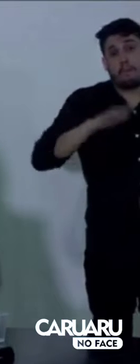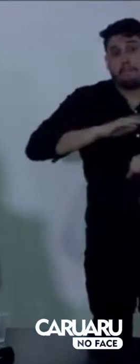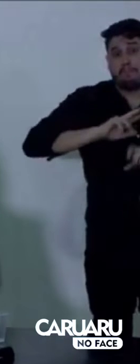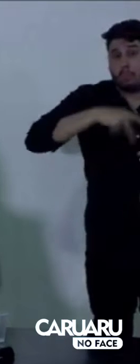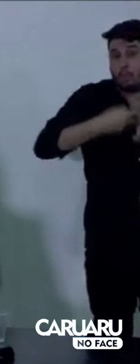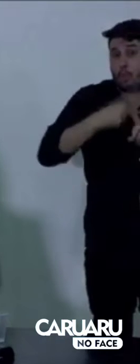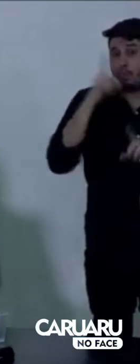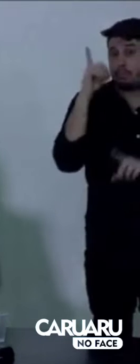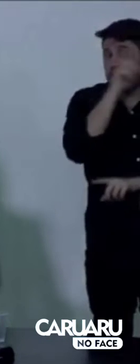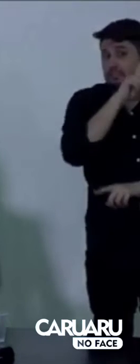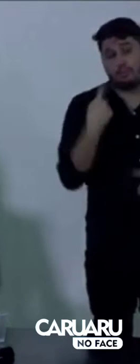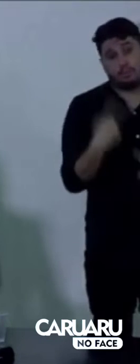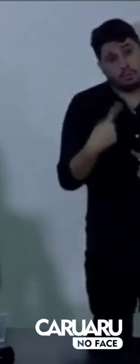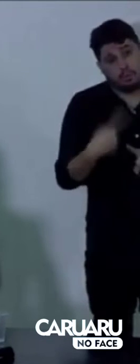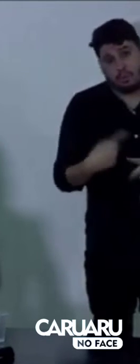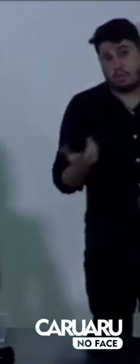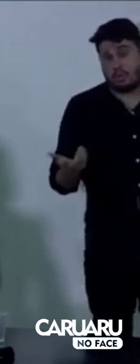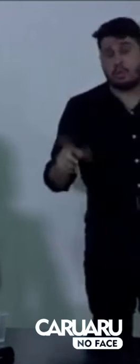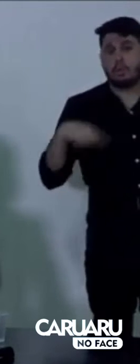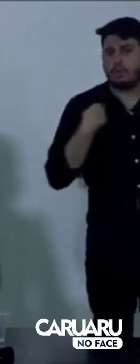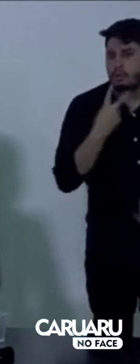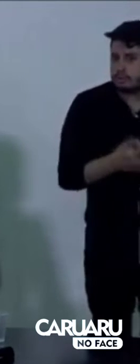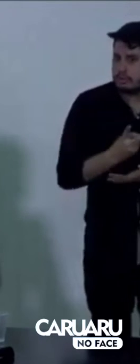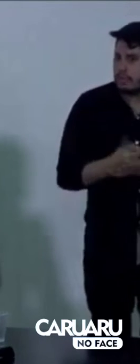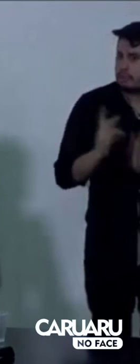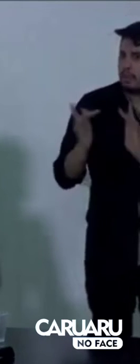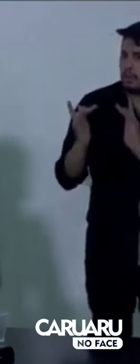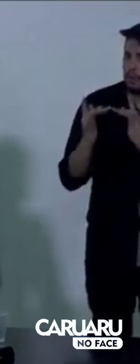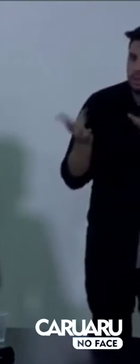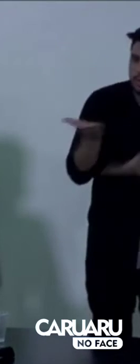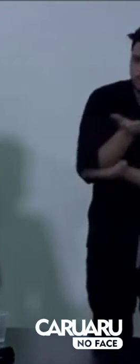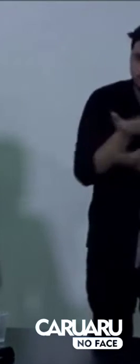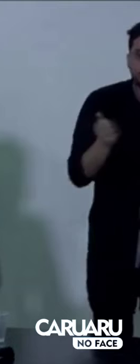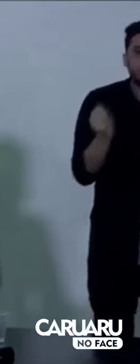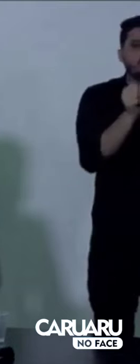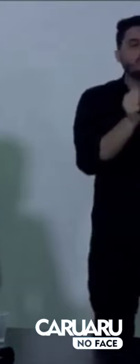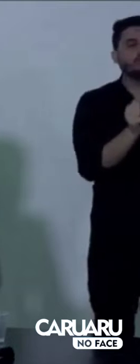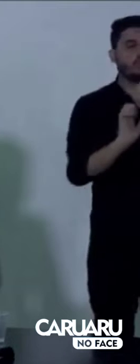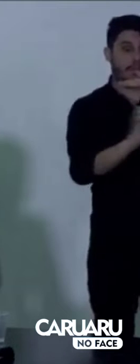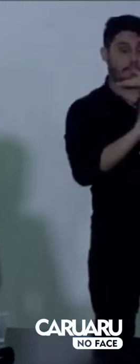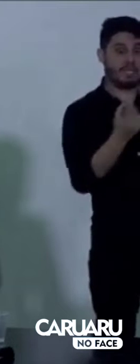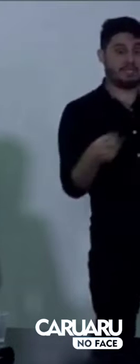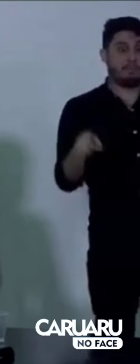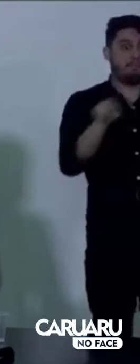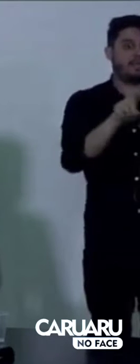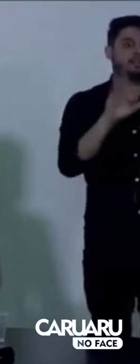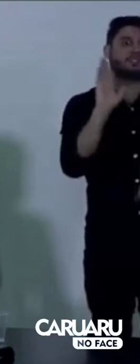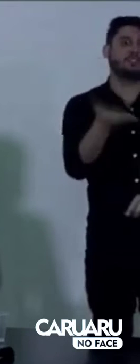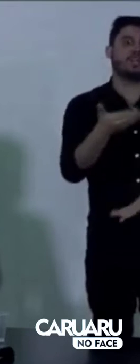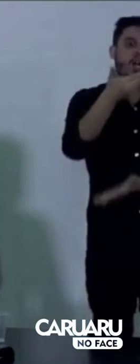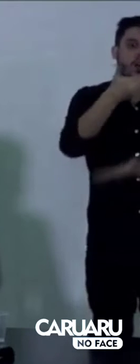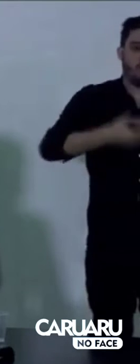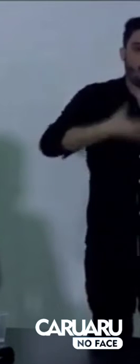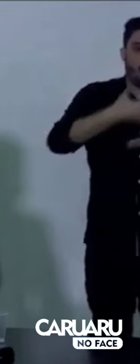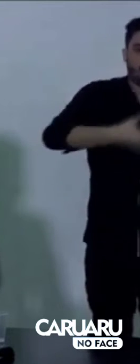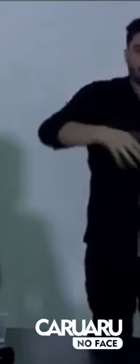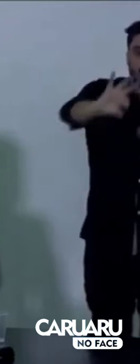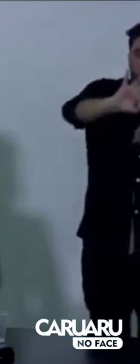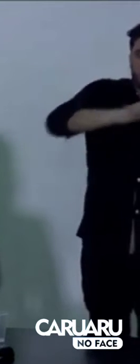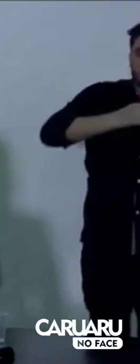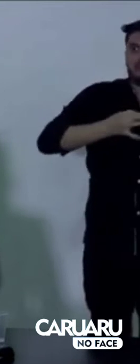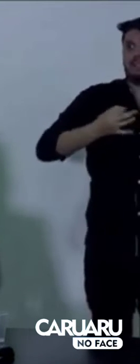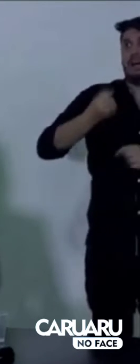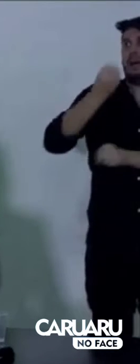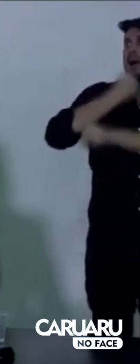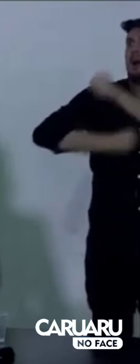estamos discutindo desde o primeiro momento, junto com os patrocinadores que têm contratos firmados com a Prefeitura de Caruaru, desde o ano passado,